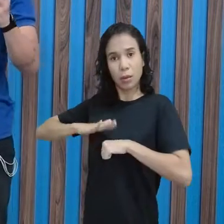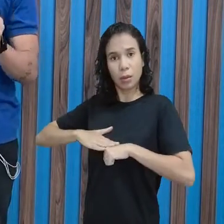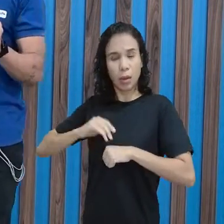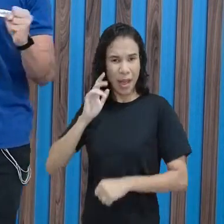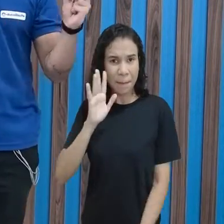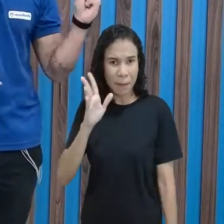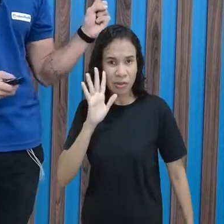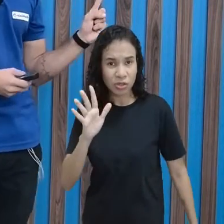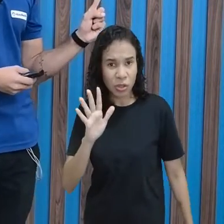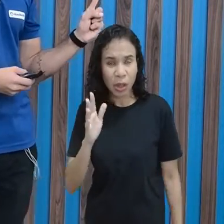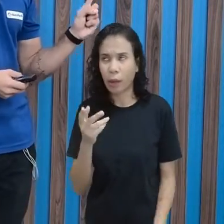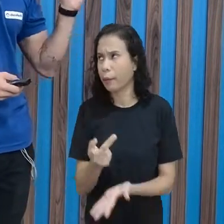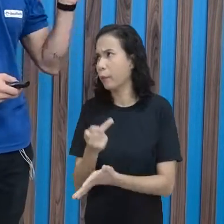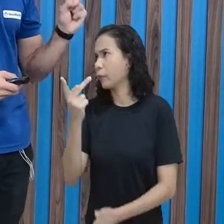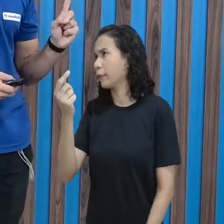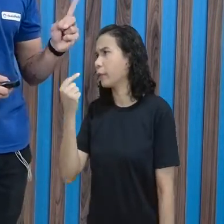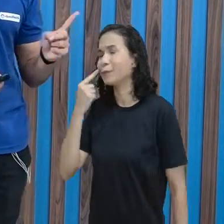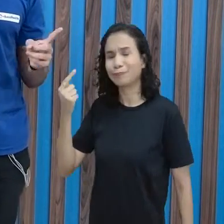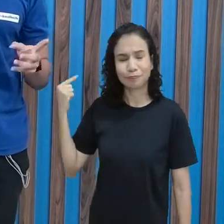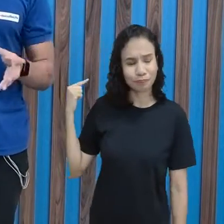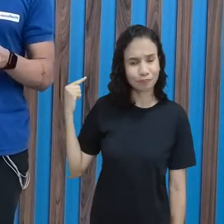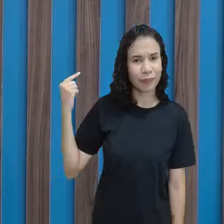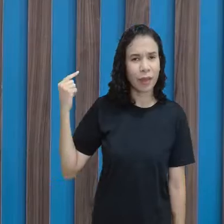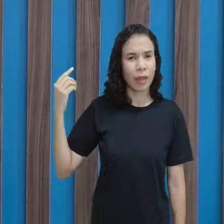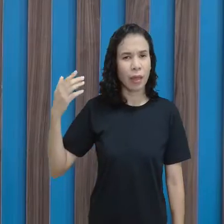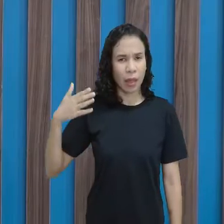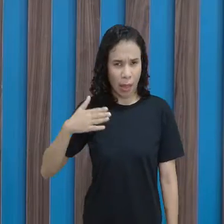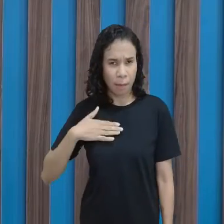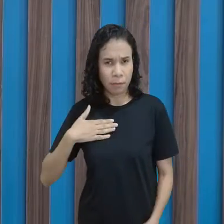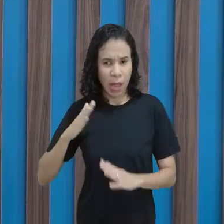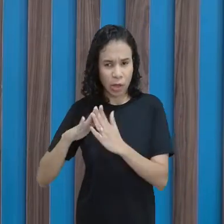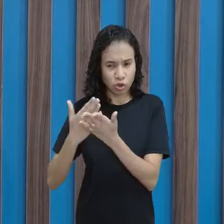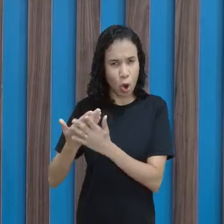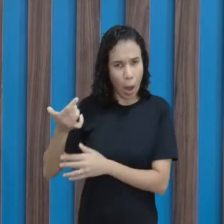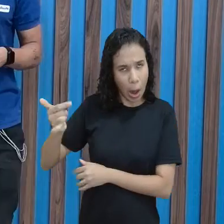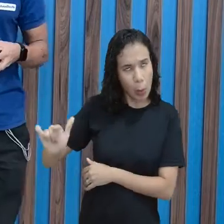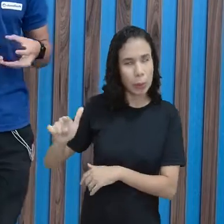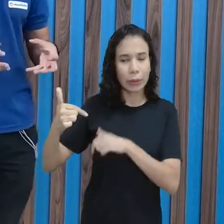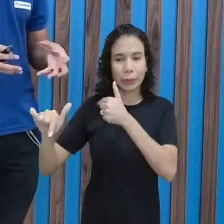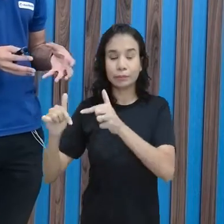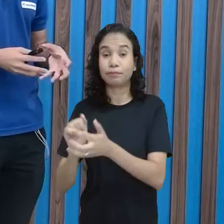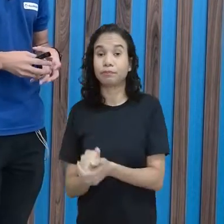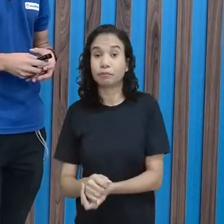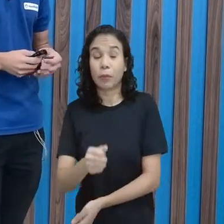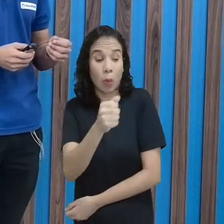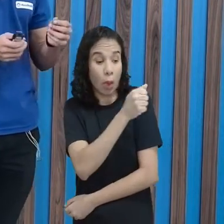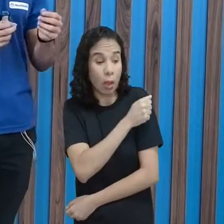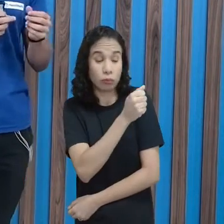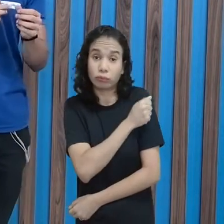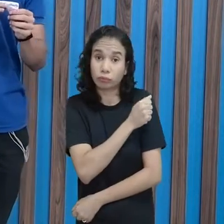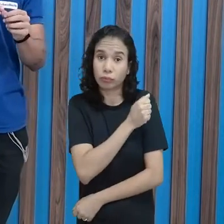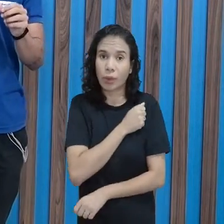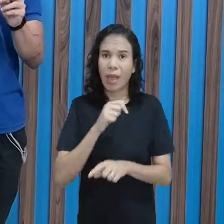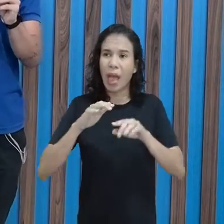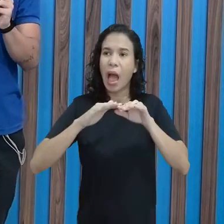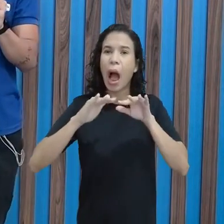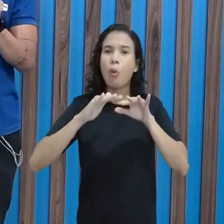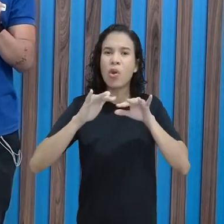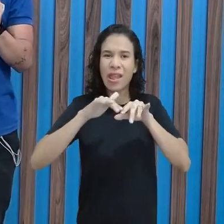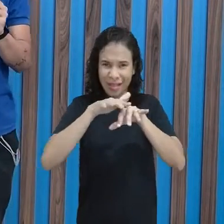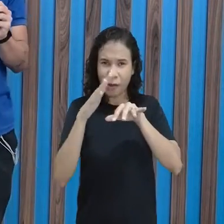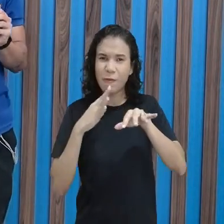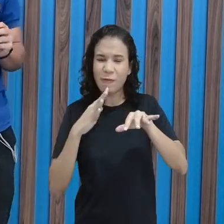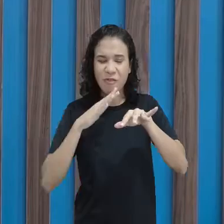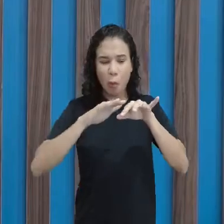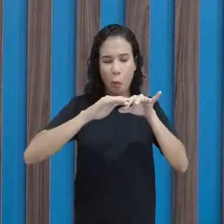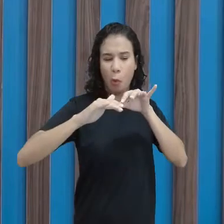Imagina, aconteceu, inclusive, lá na minha outra escola, uma estudante estava com a unha, essas unhas de gel,